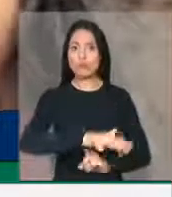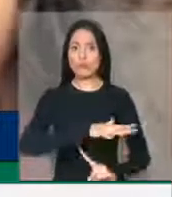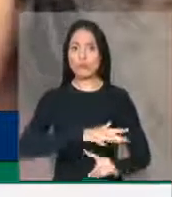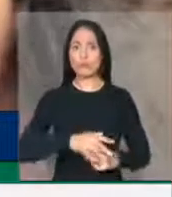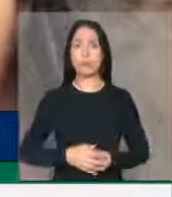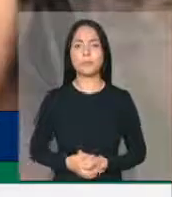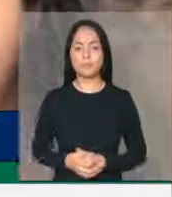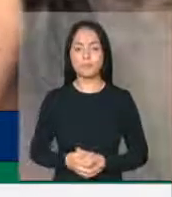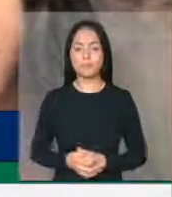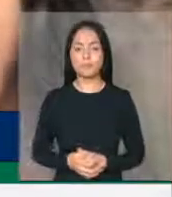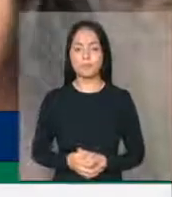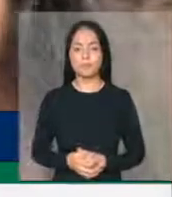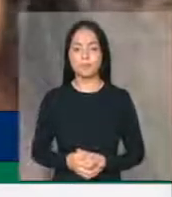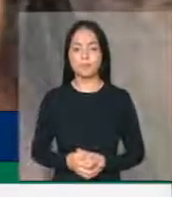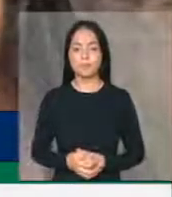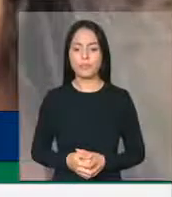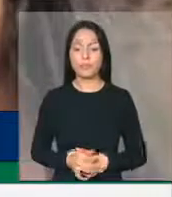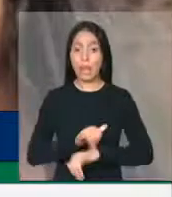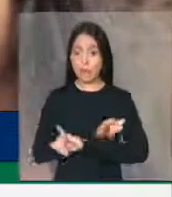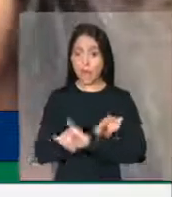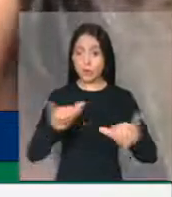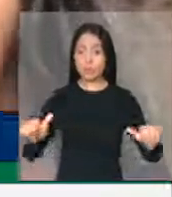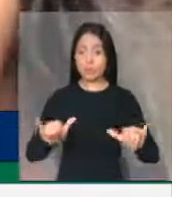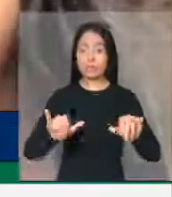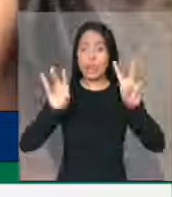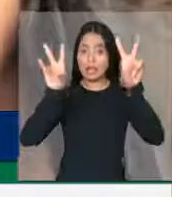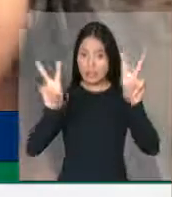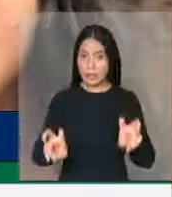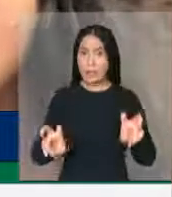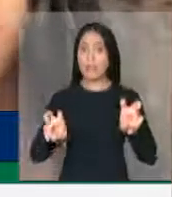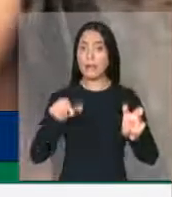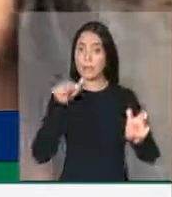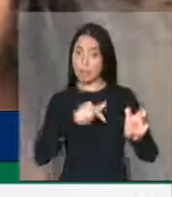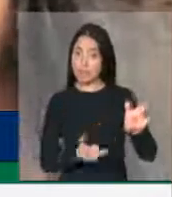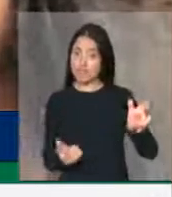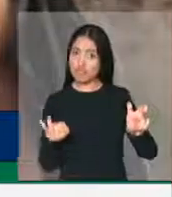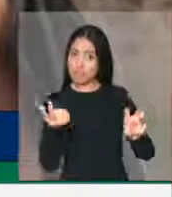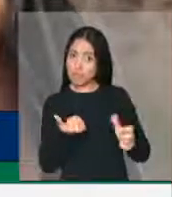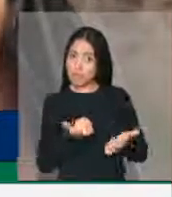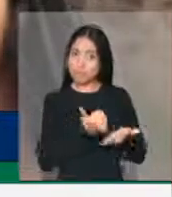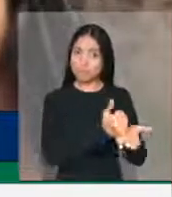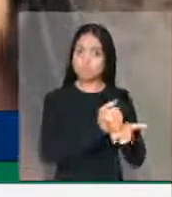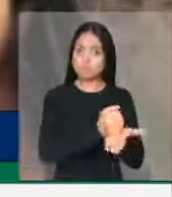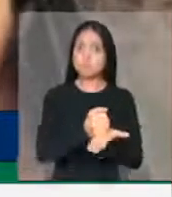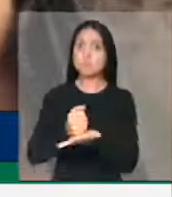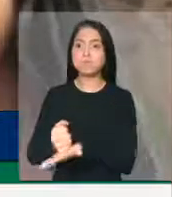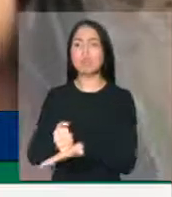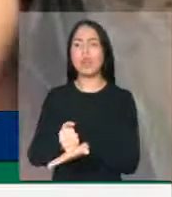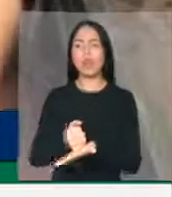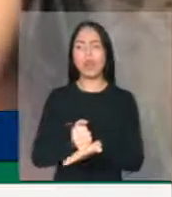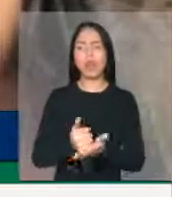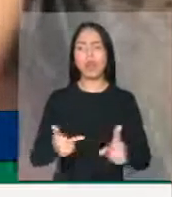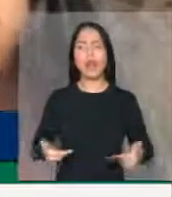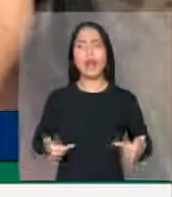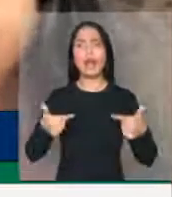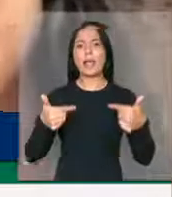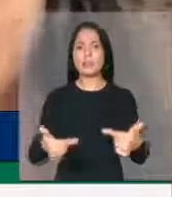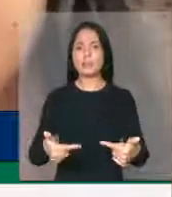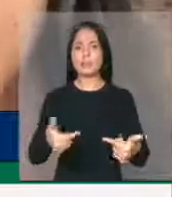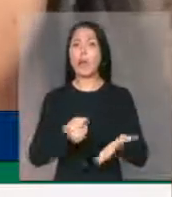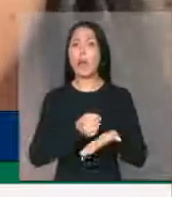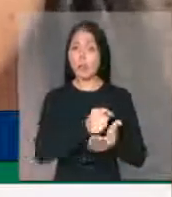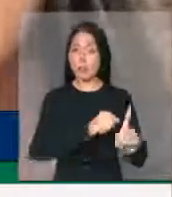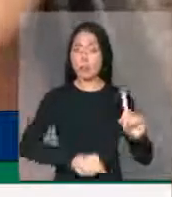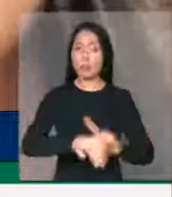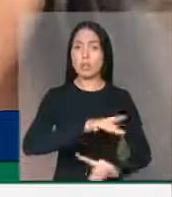Ressalte-se que a realocação desses recursos mantém a destinação exclusivamente para a realização de ações de assistência social em conformidade